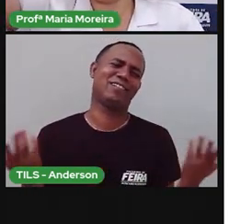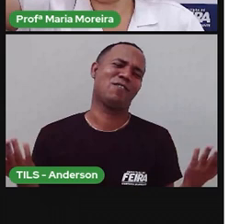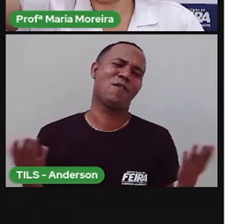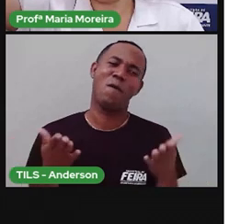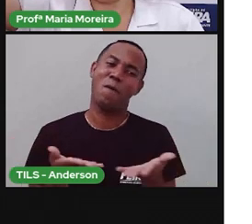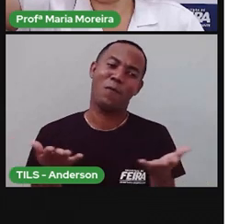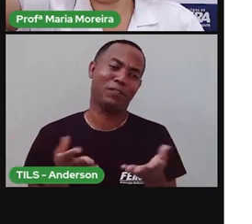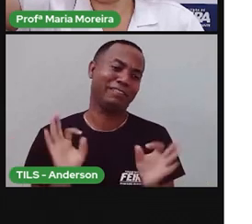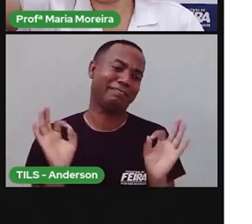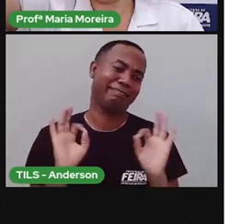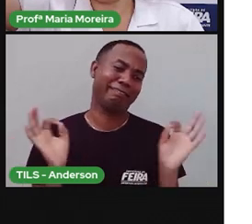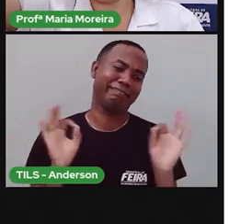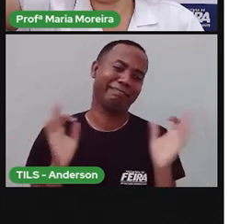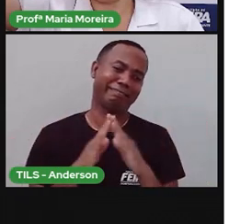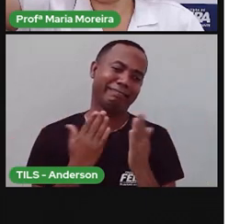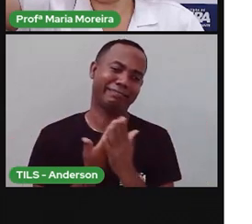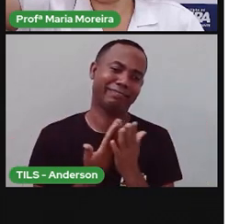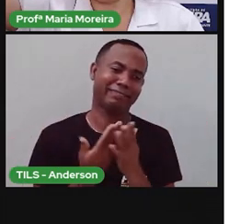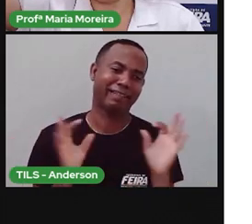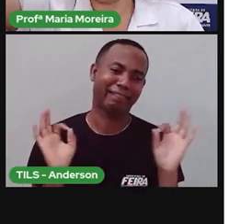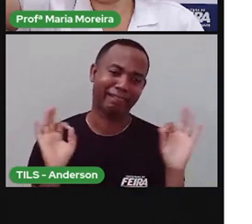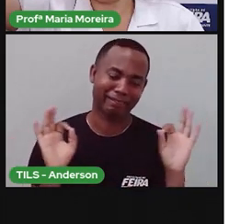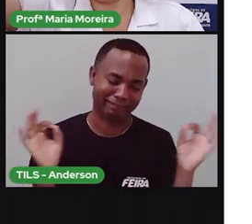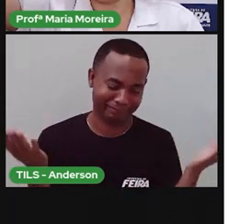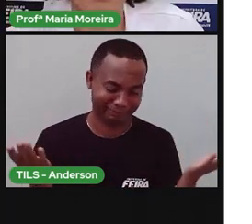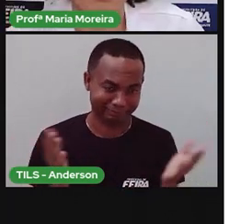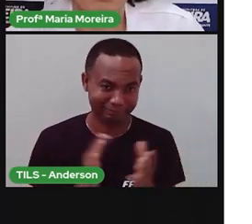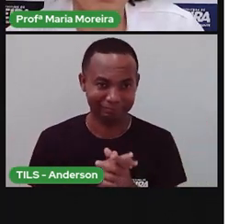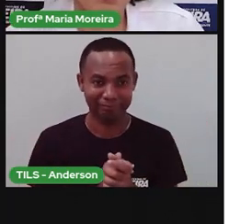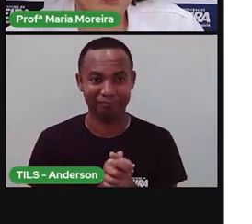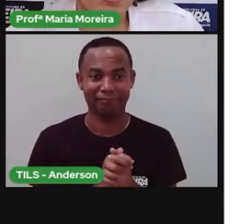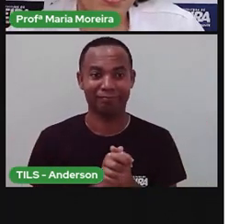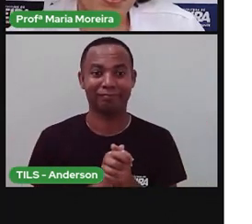hoje, tá? Mostrem que vocês estudaram, certo?